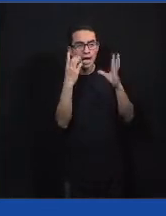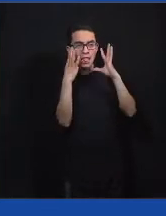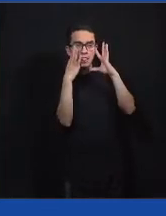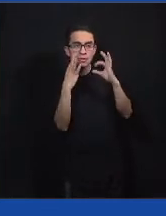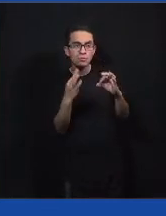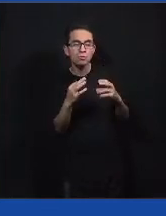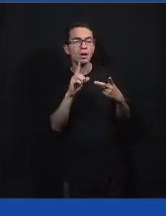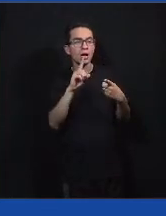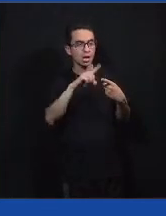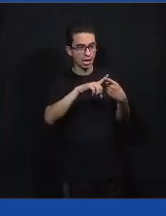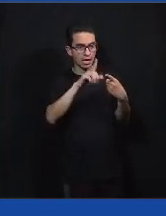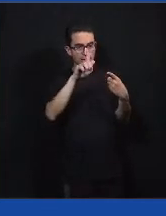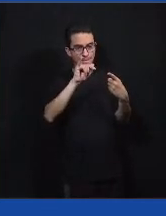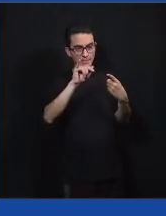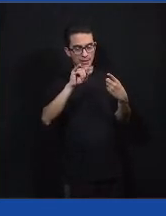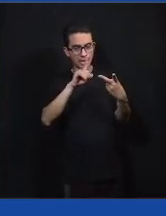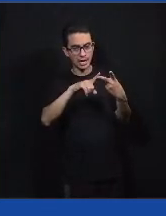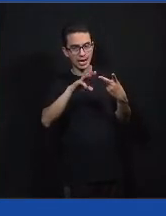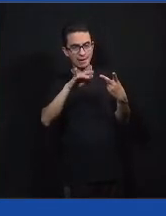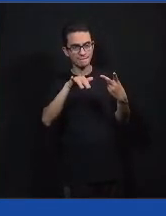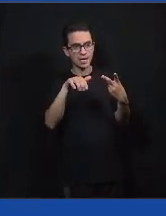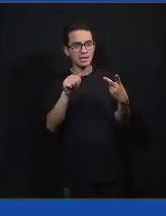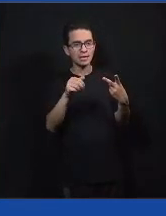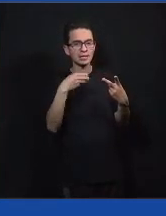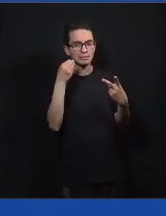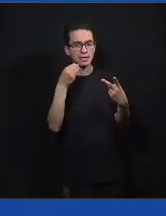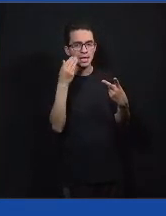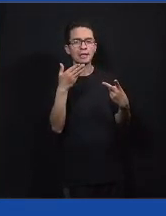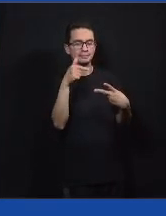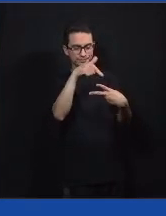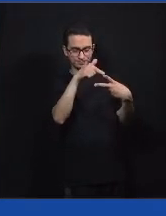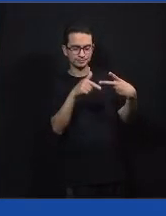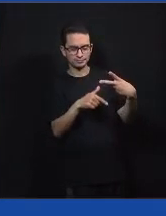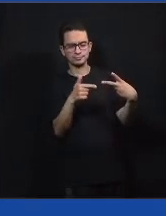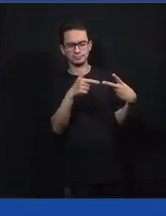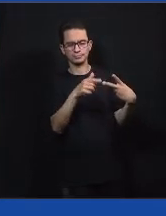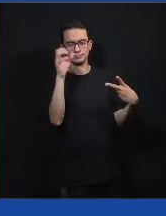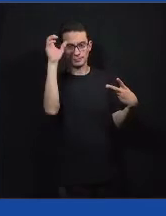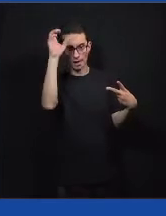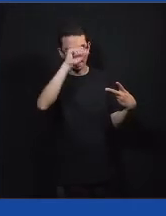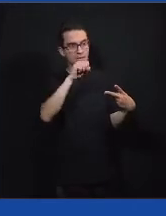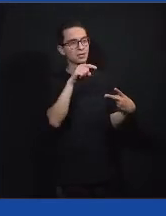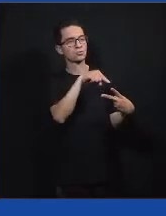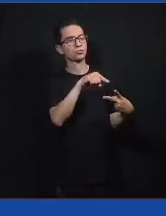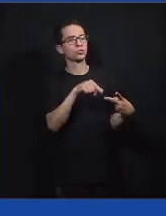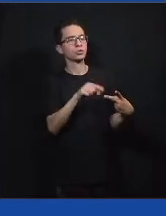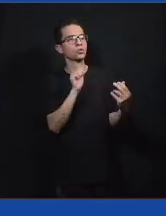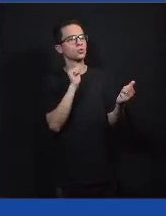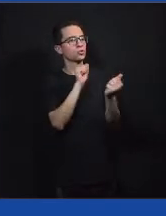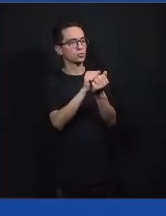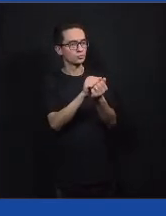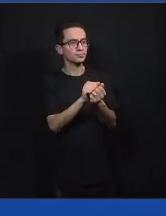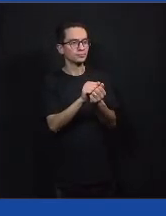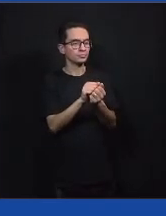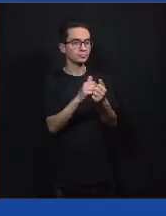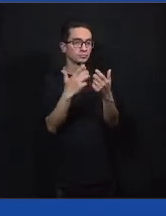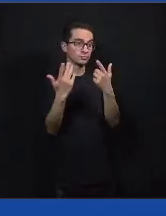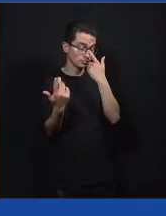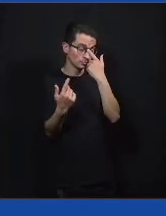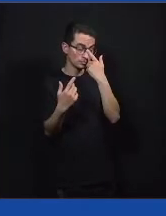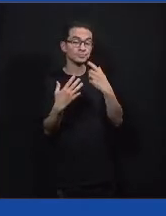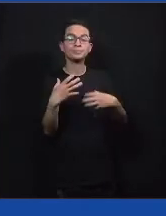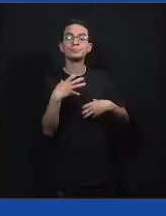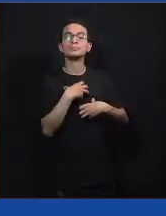contando um pouquinho das experiências, a ideia é a gente aprenda com elas sobre esse processo de educação política com